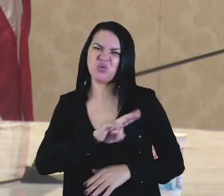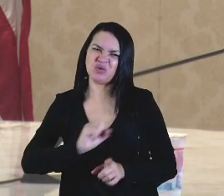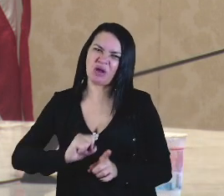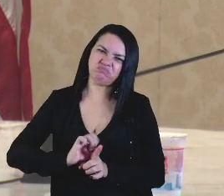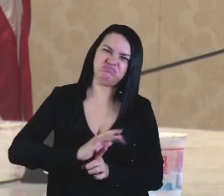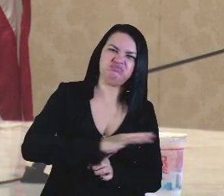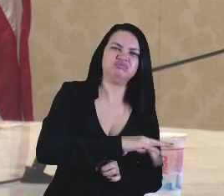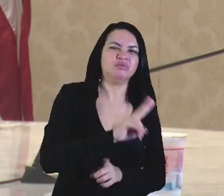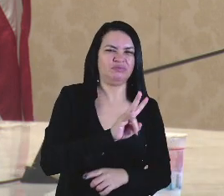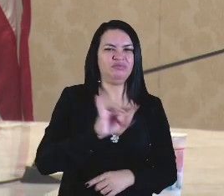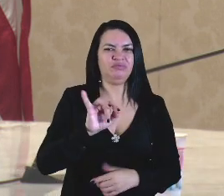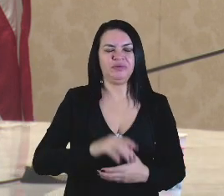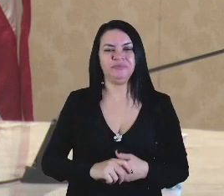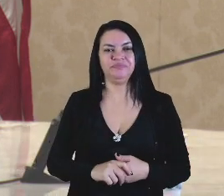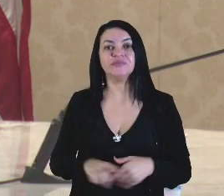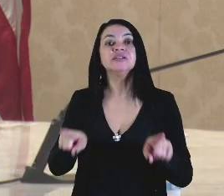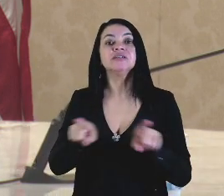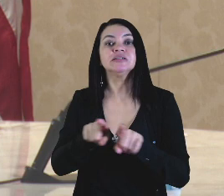o restaurante popular,